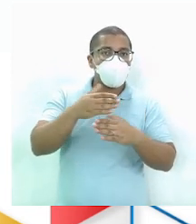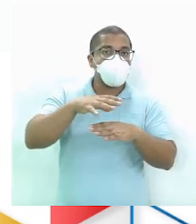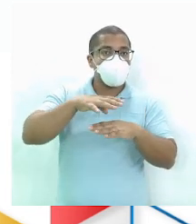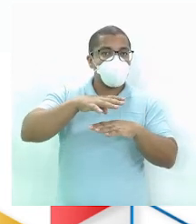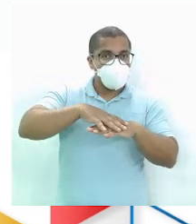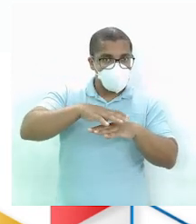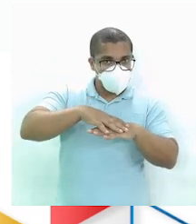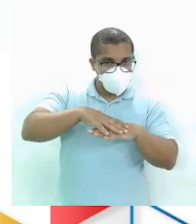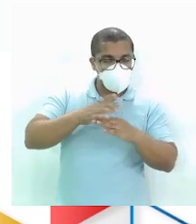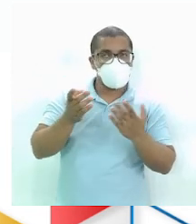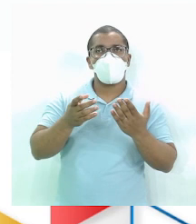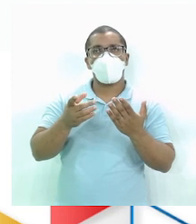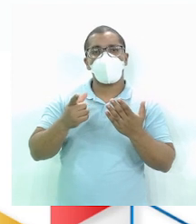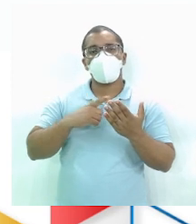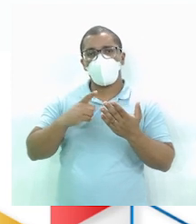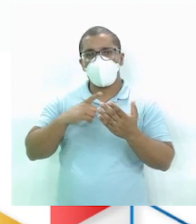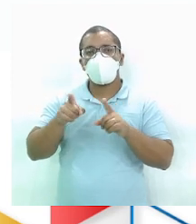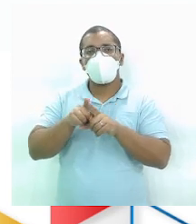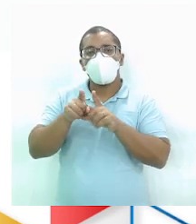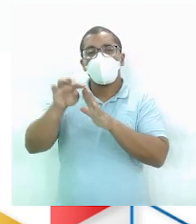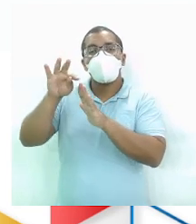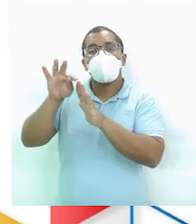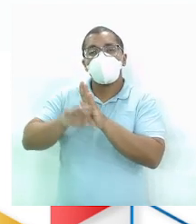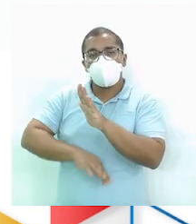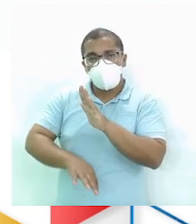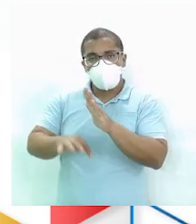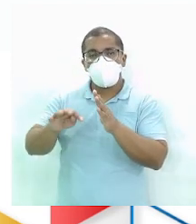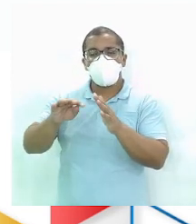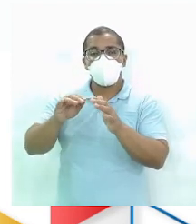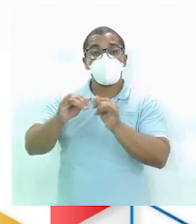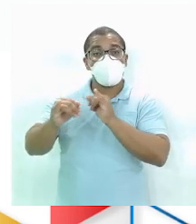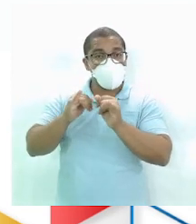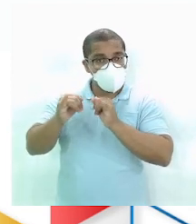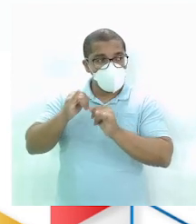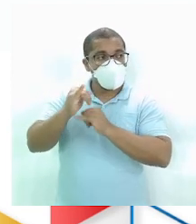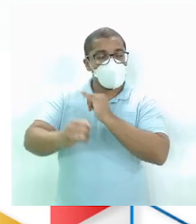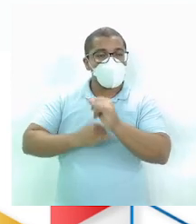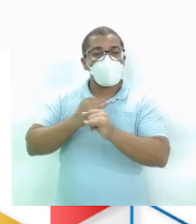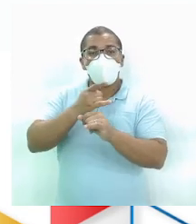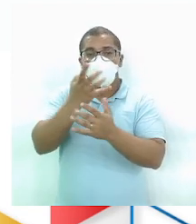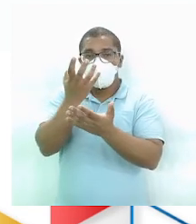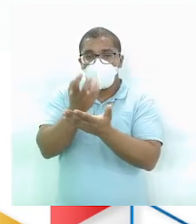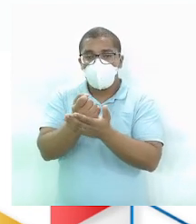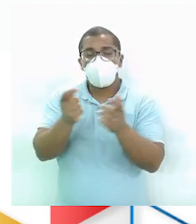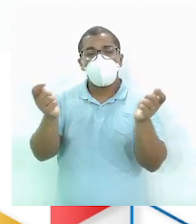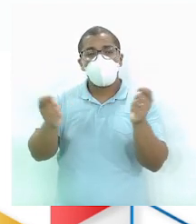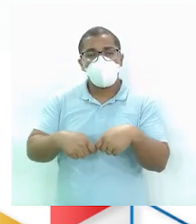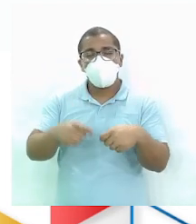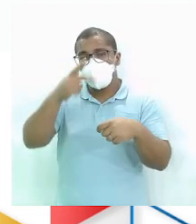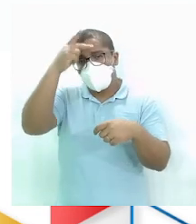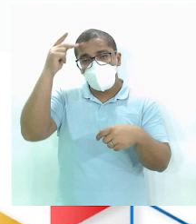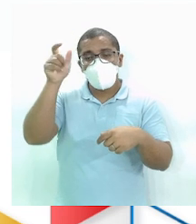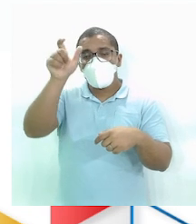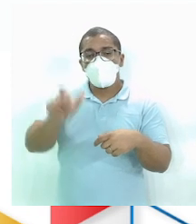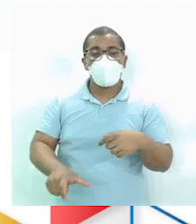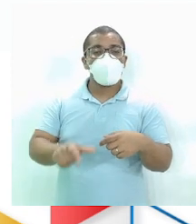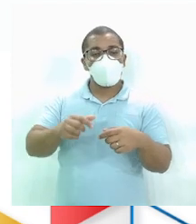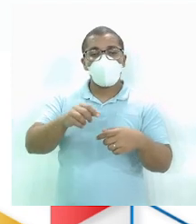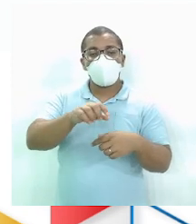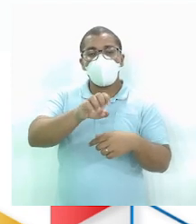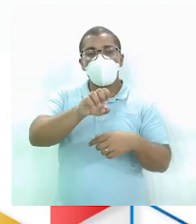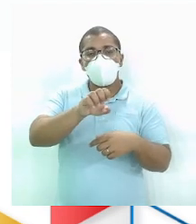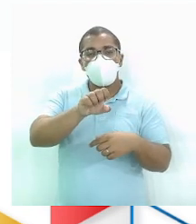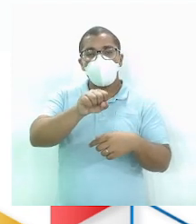vai encontrar isso Muito Nos textos Na internet Você pode baixar vídeos Que falam sobre esticadores De cordas Ou também